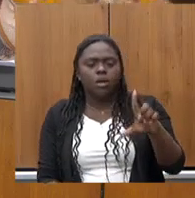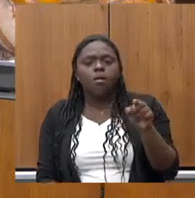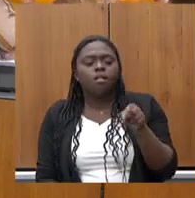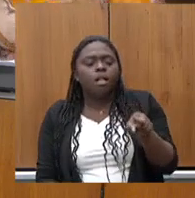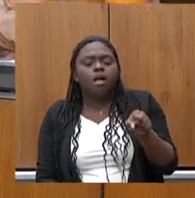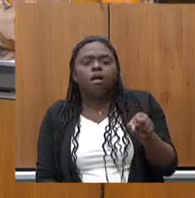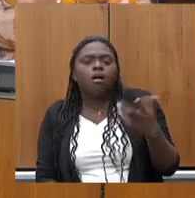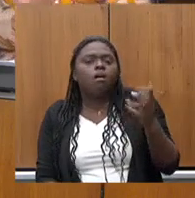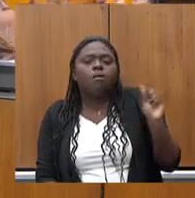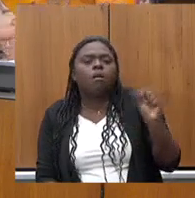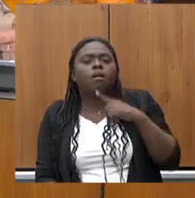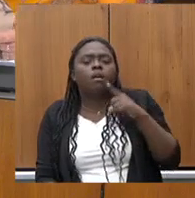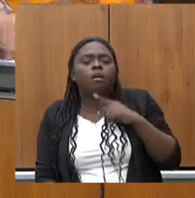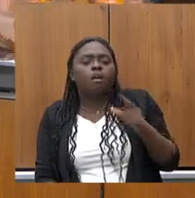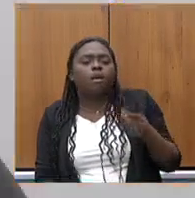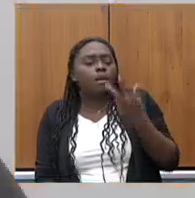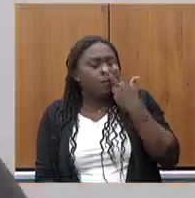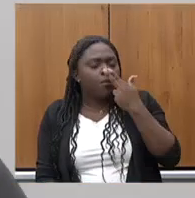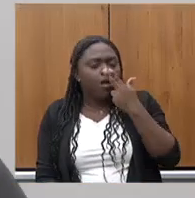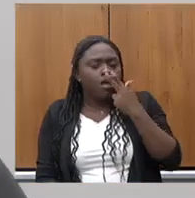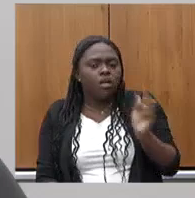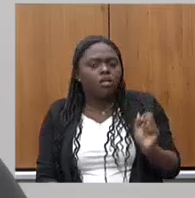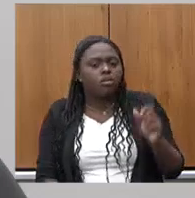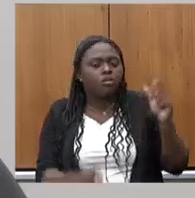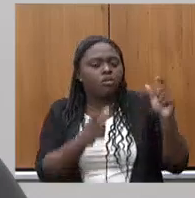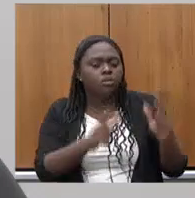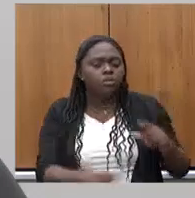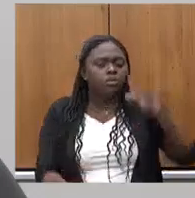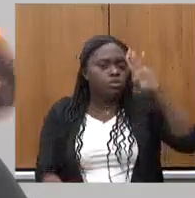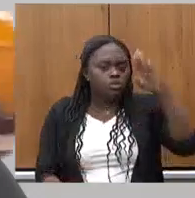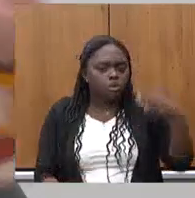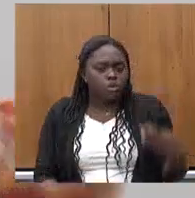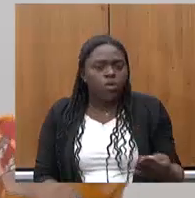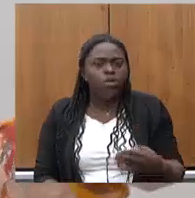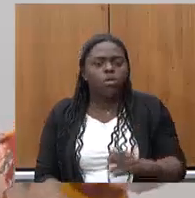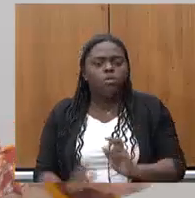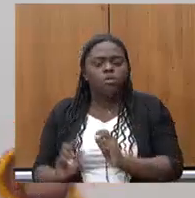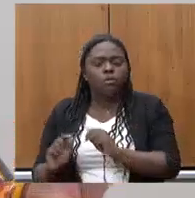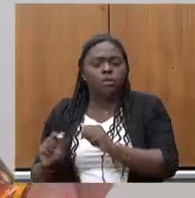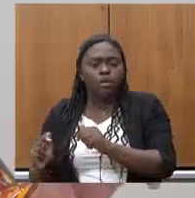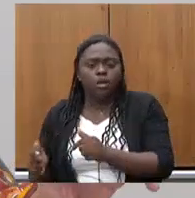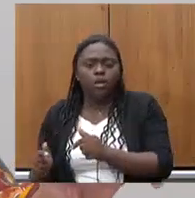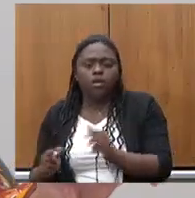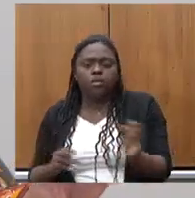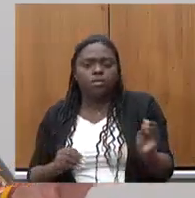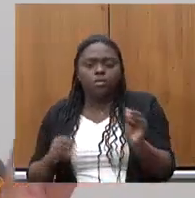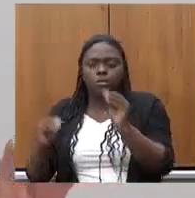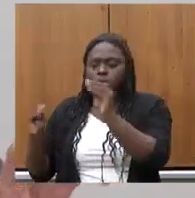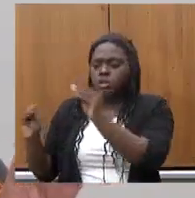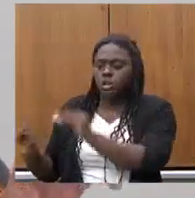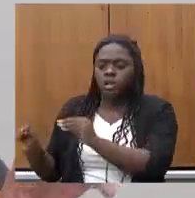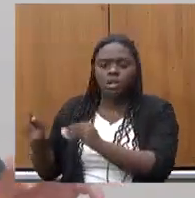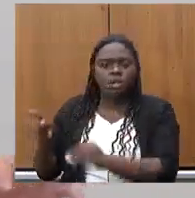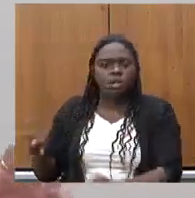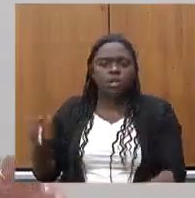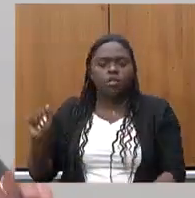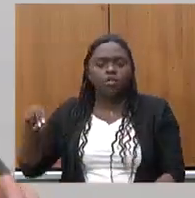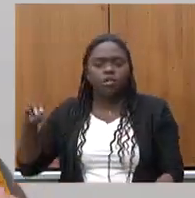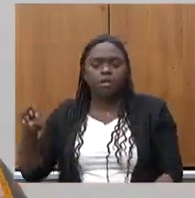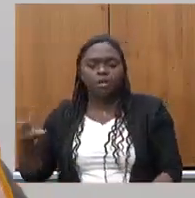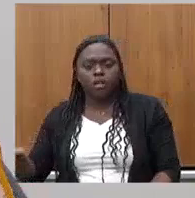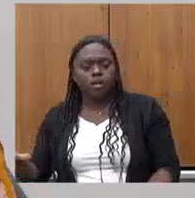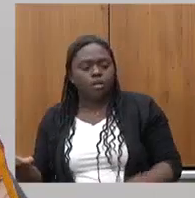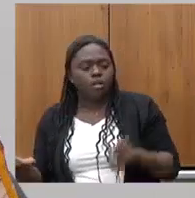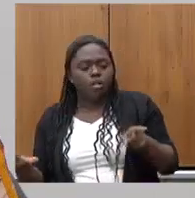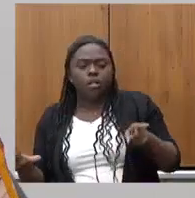parece que foi um ponto de honra de vencer o trabalhador deslocá-lo para o anel sendo que aquela unidade atendia